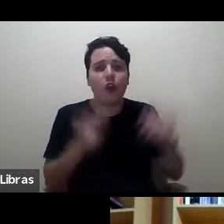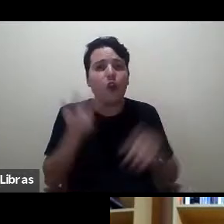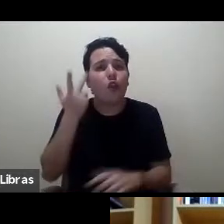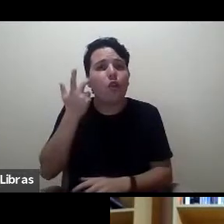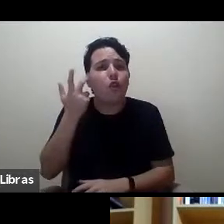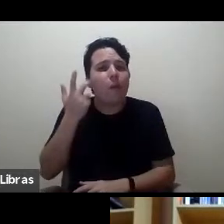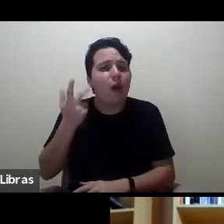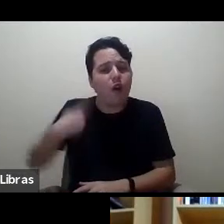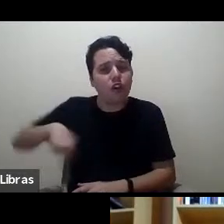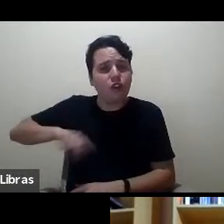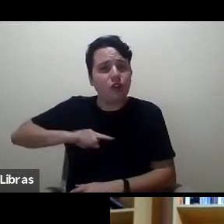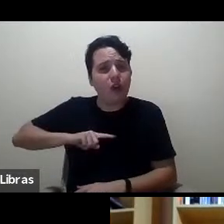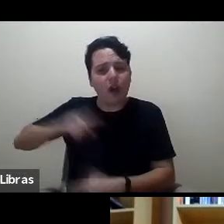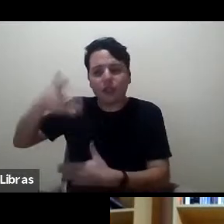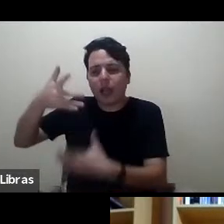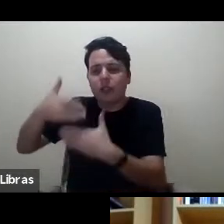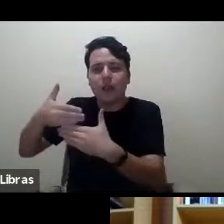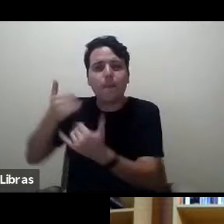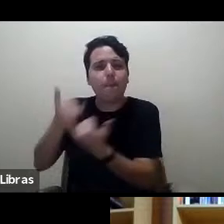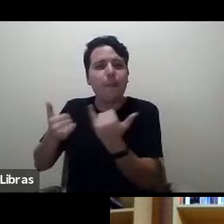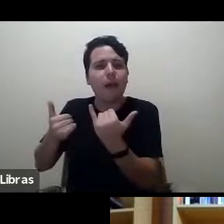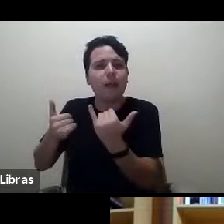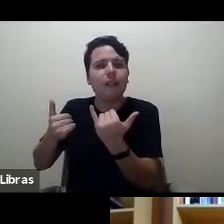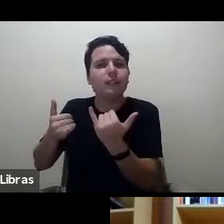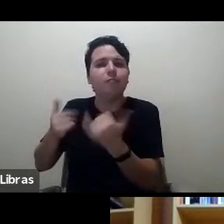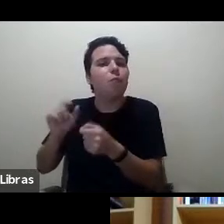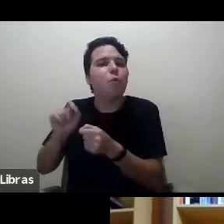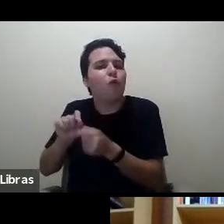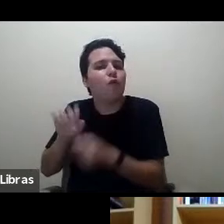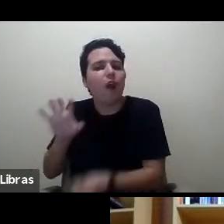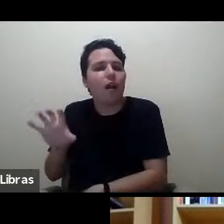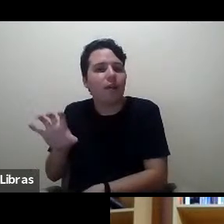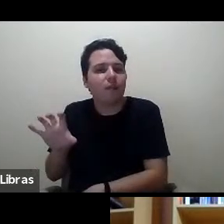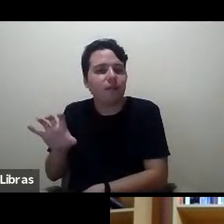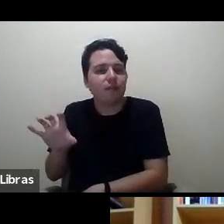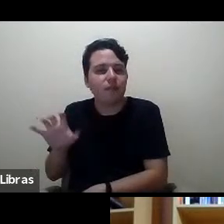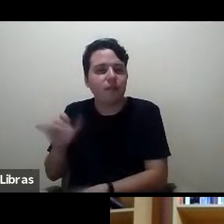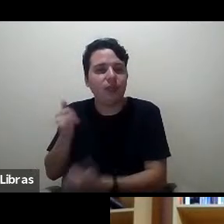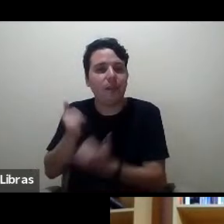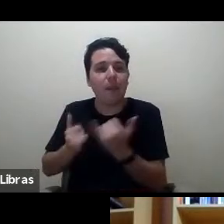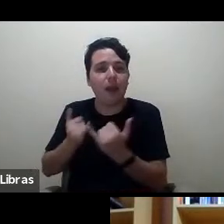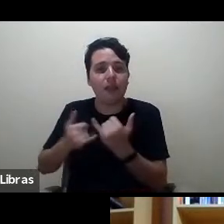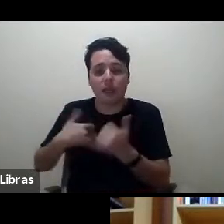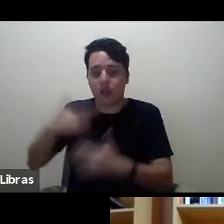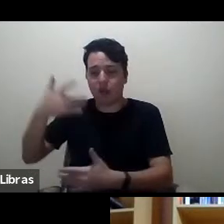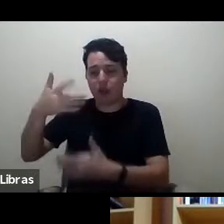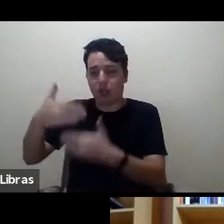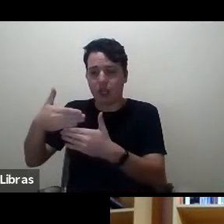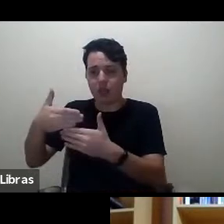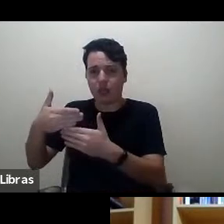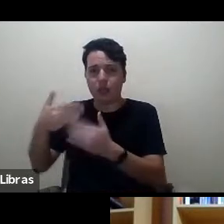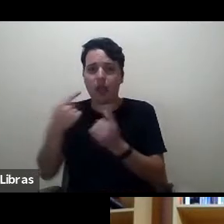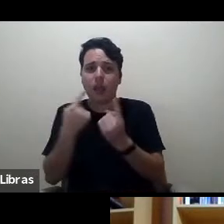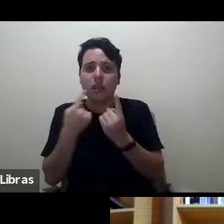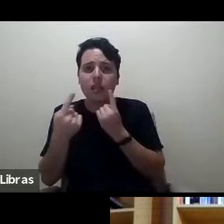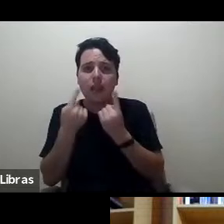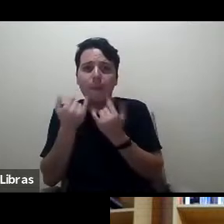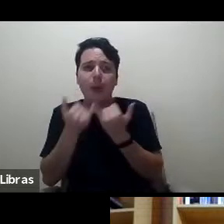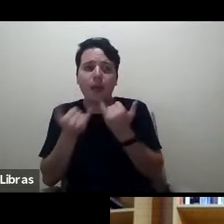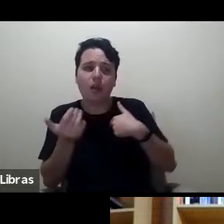na maior parte das vezes de fazer isso eu faço um diálogo quase como tangenciando o autor